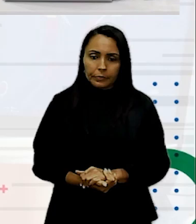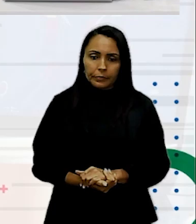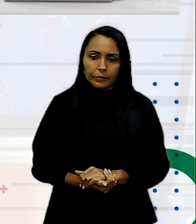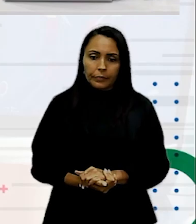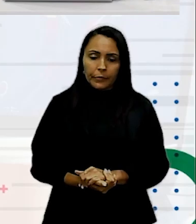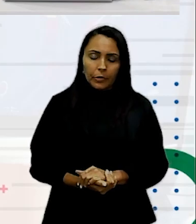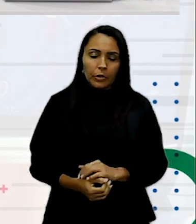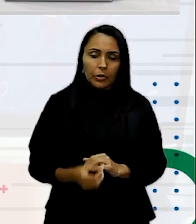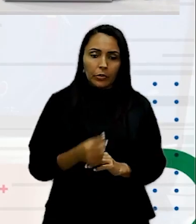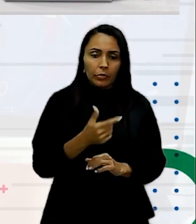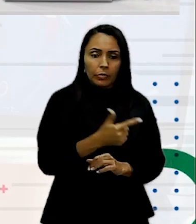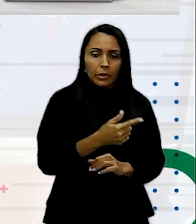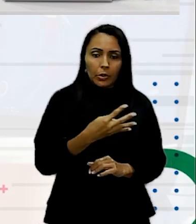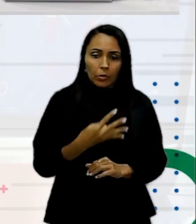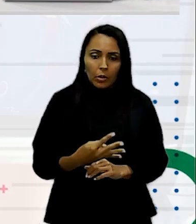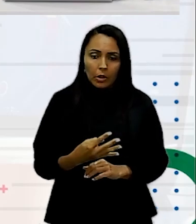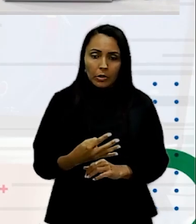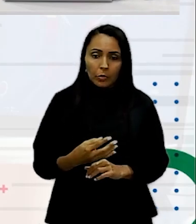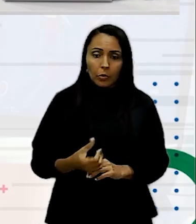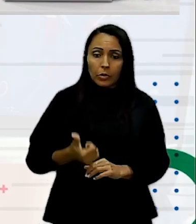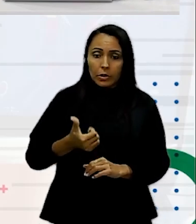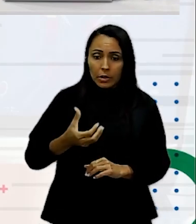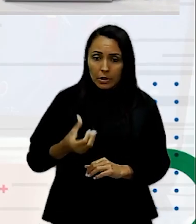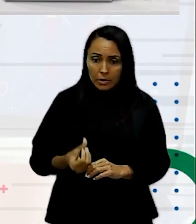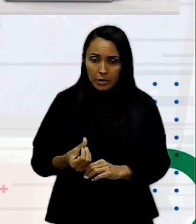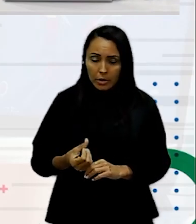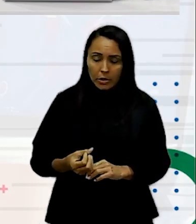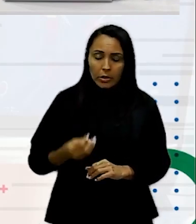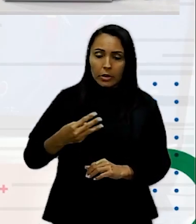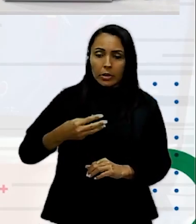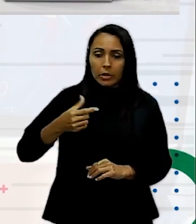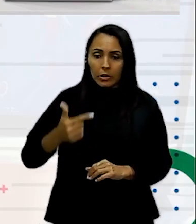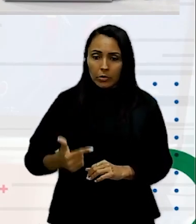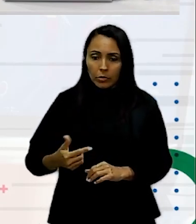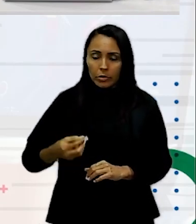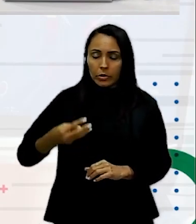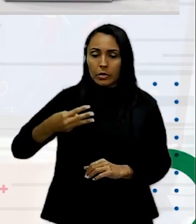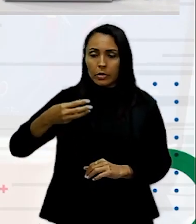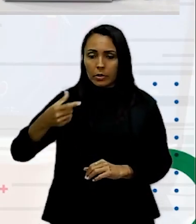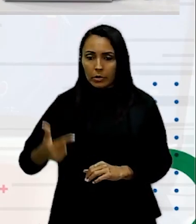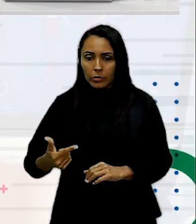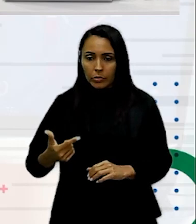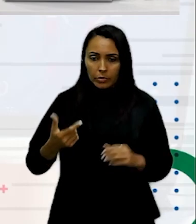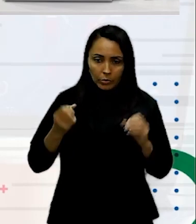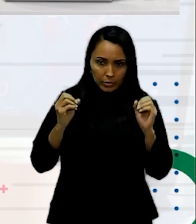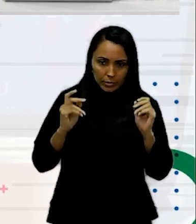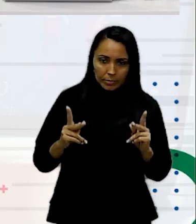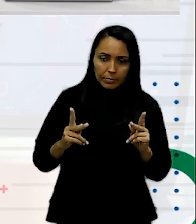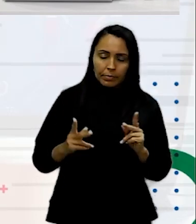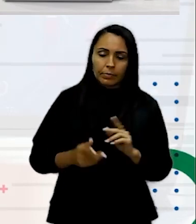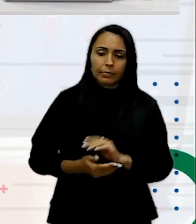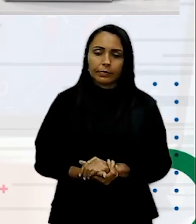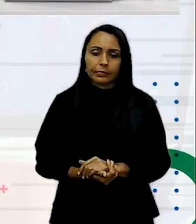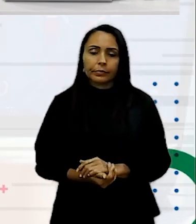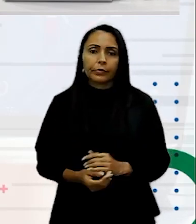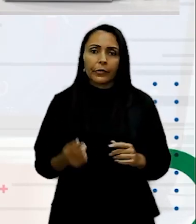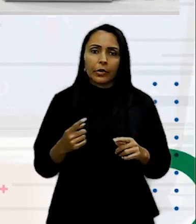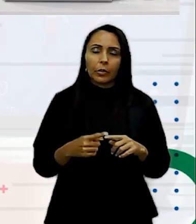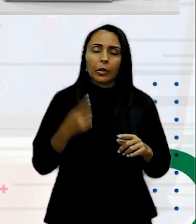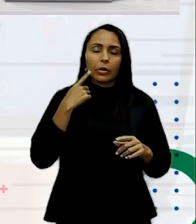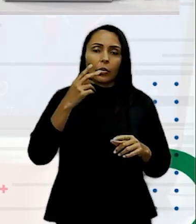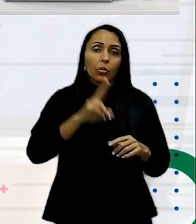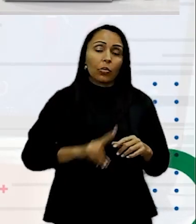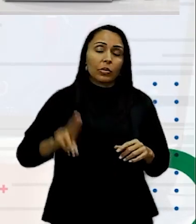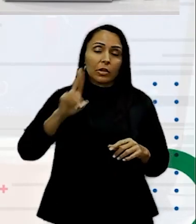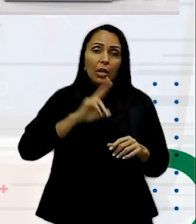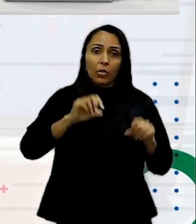24 Depois 16 32 E também 32 Ok Para justamente Utilizar o sistema